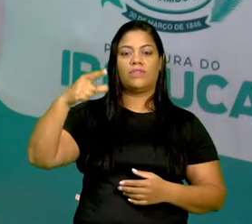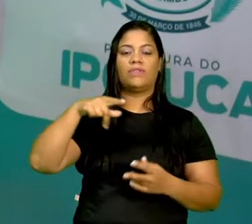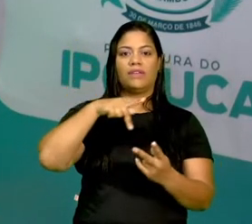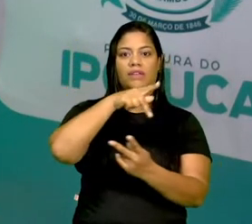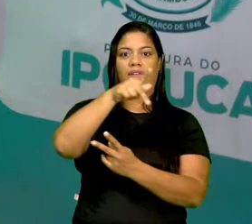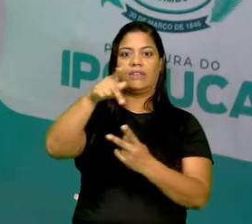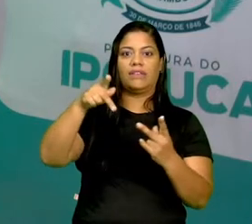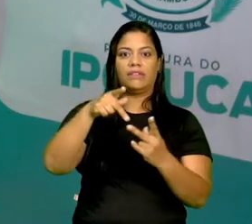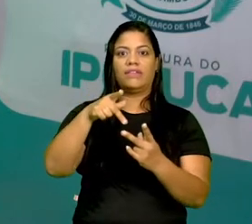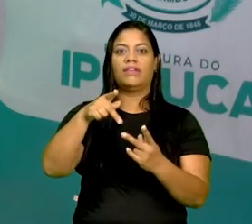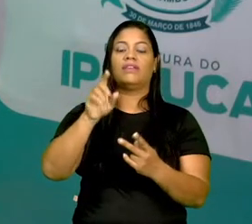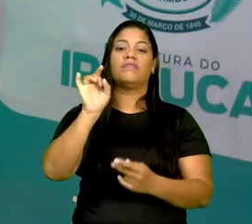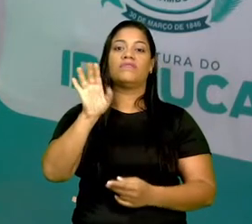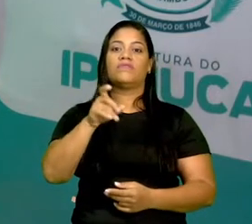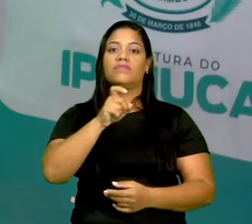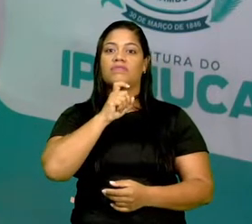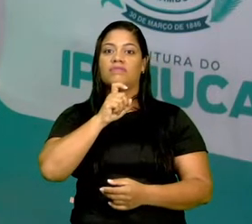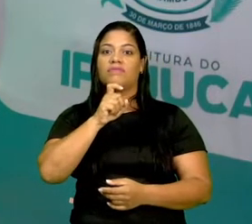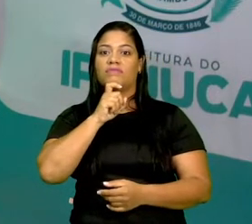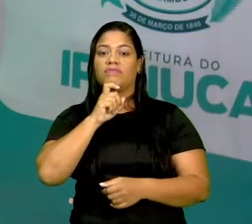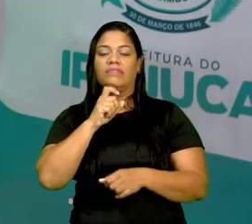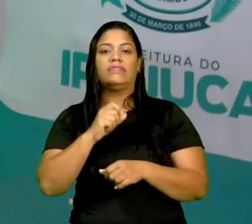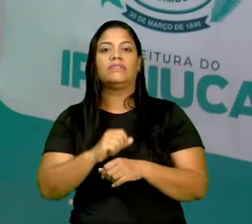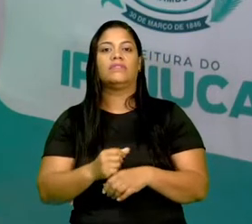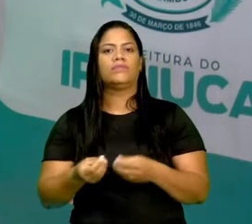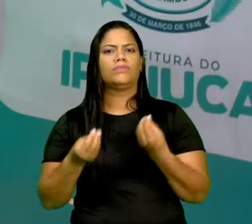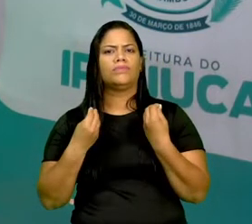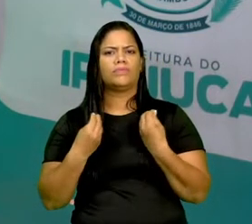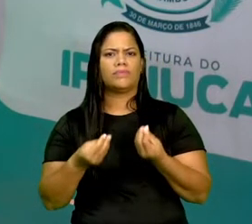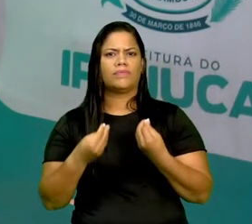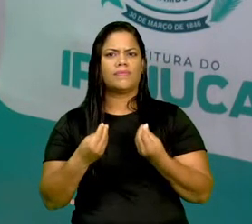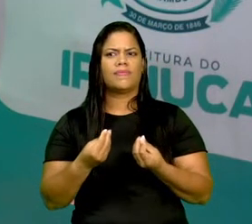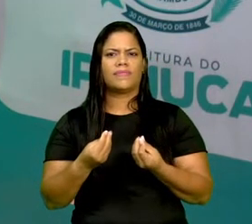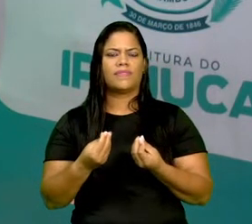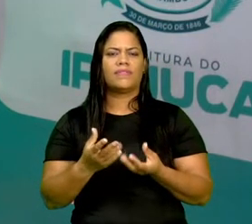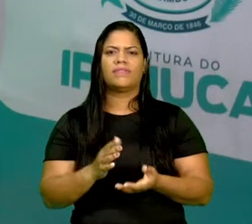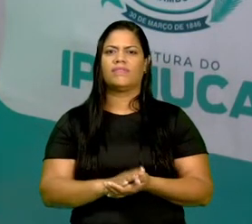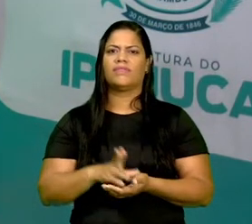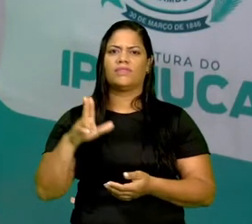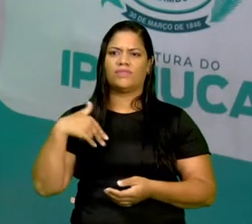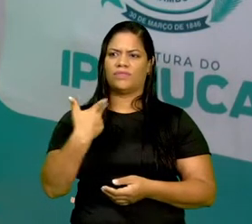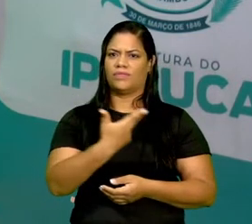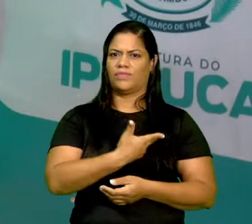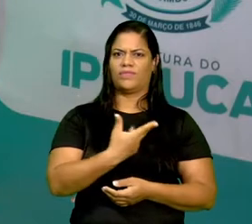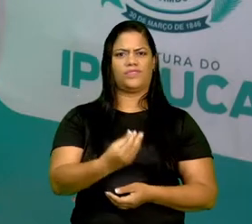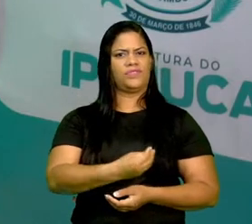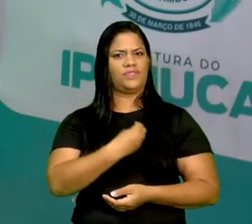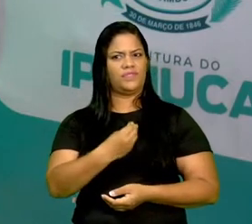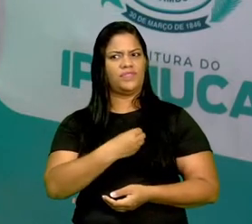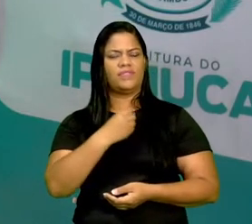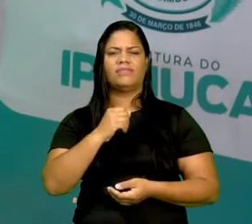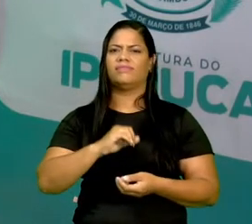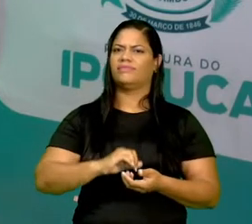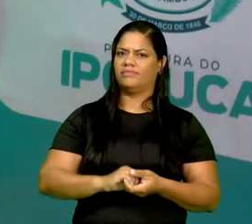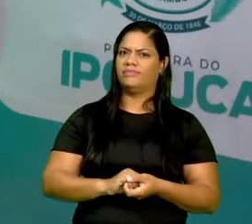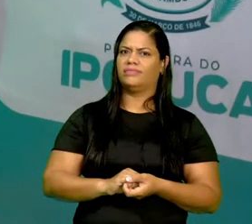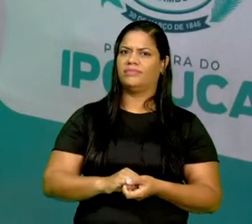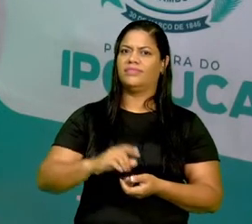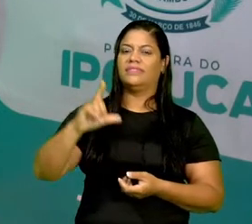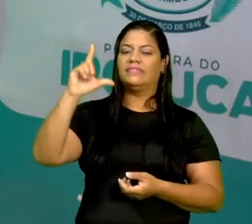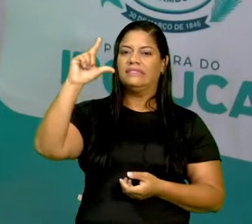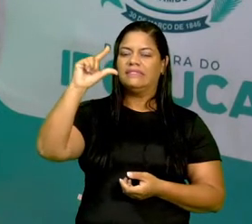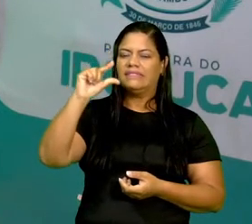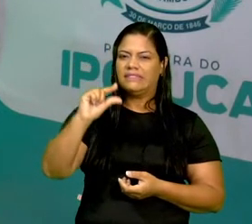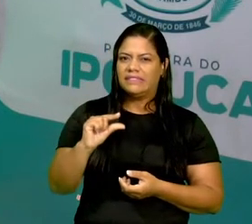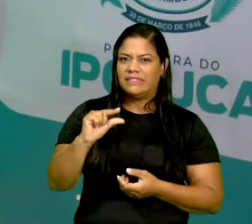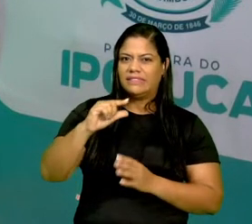um cubo de gelo. E imagine só. Será que seríamos capazes de sobreviver a baixas